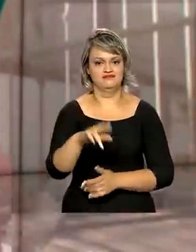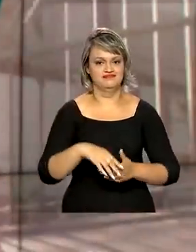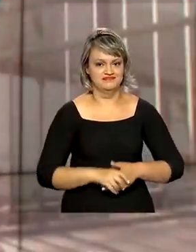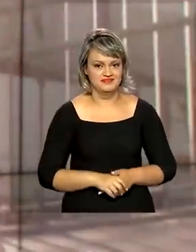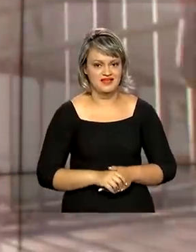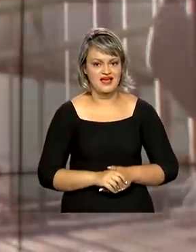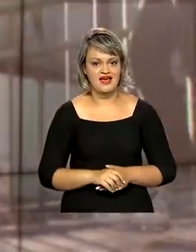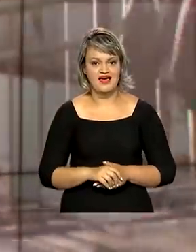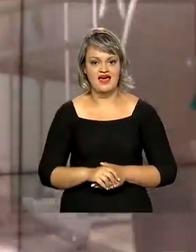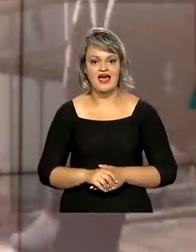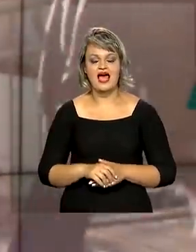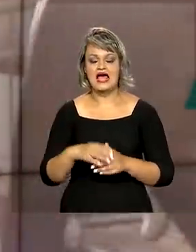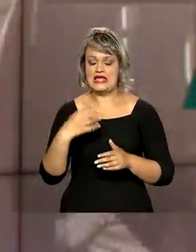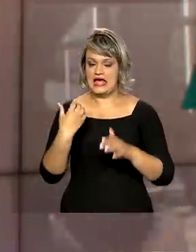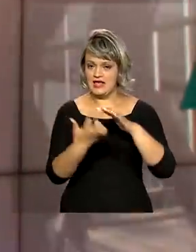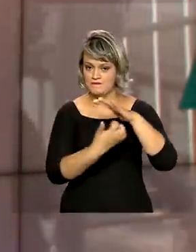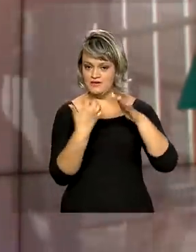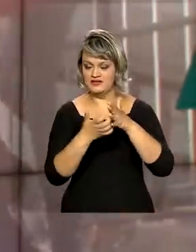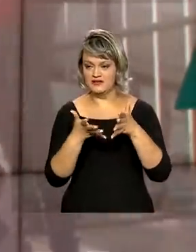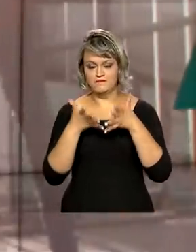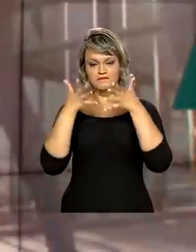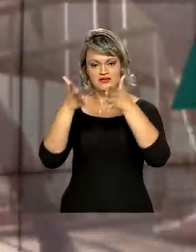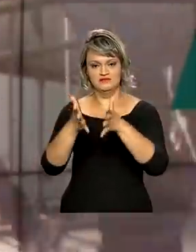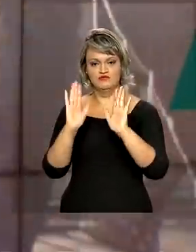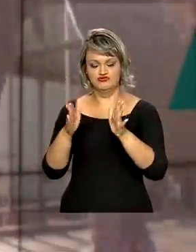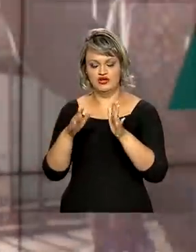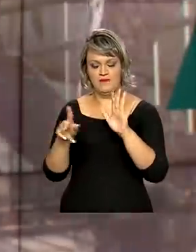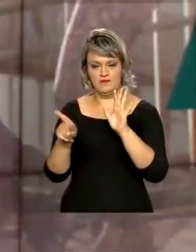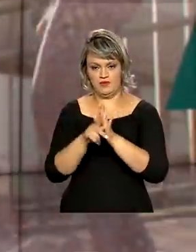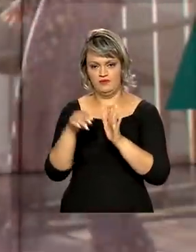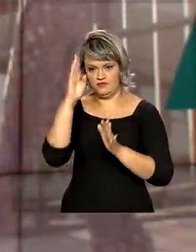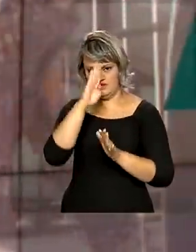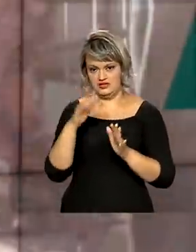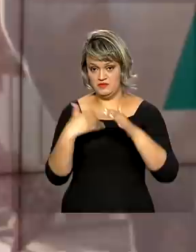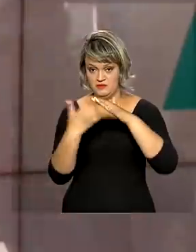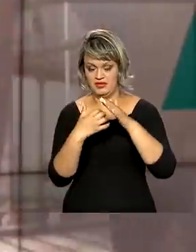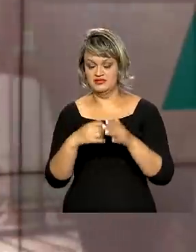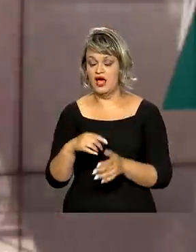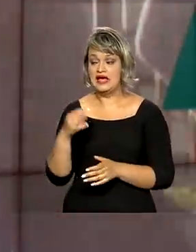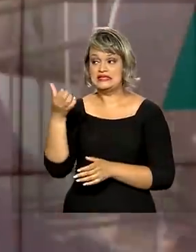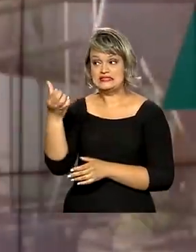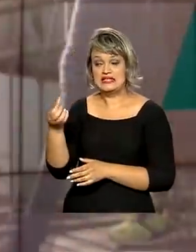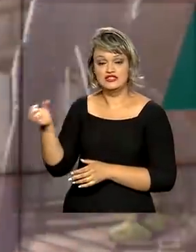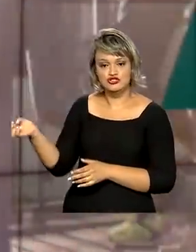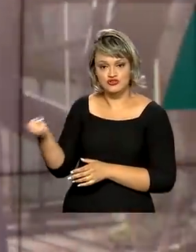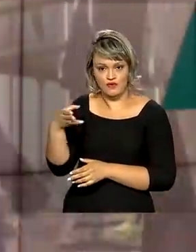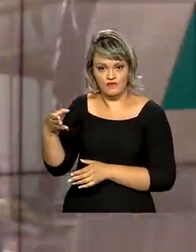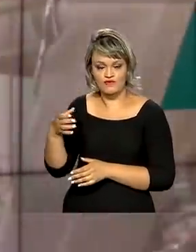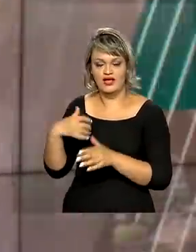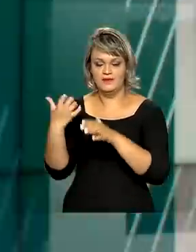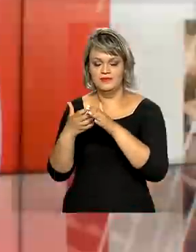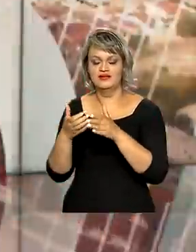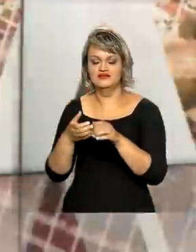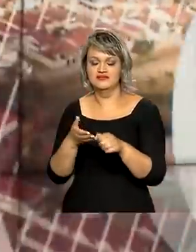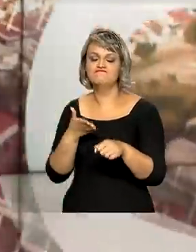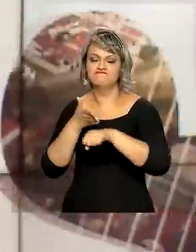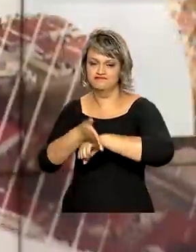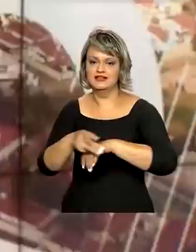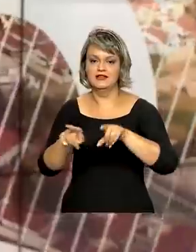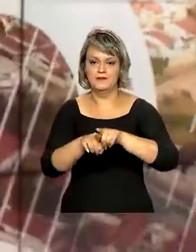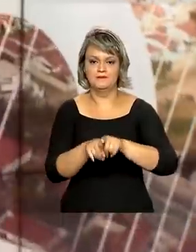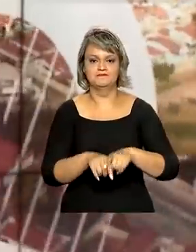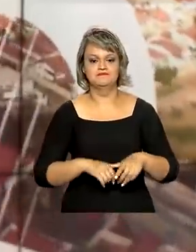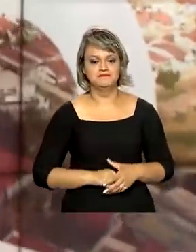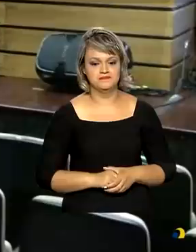Além das operadoras já presentes no mercado nacional de telecomunicações, seis novas empresas vão passar a atuar no